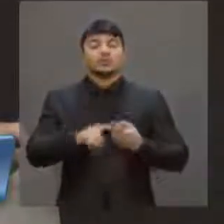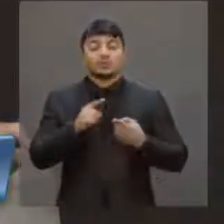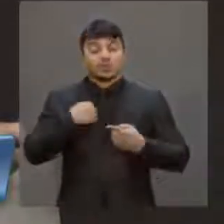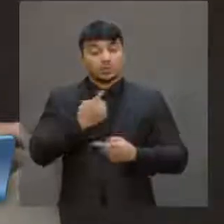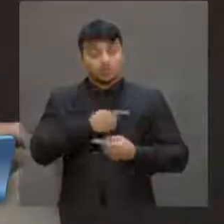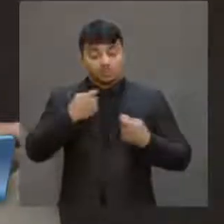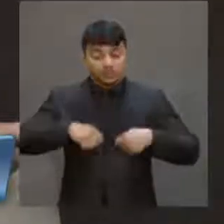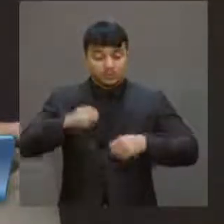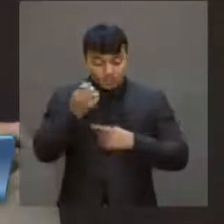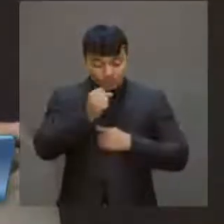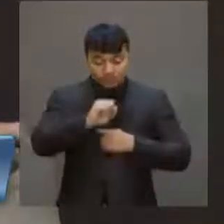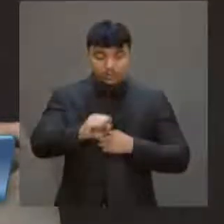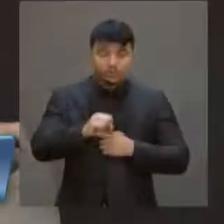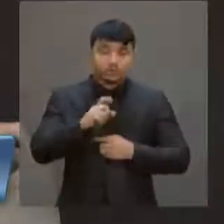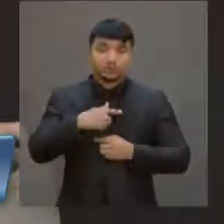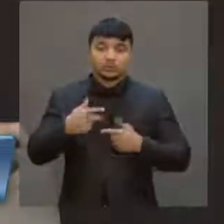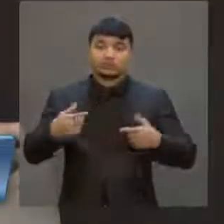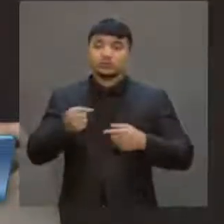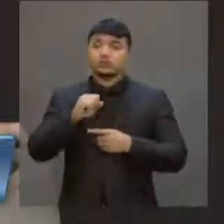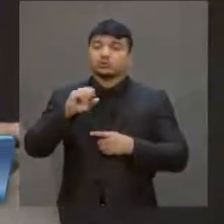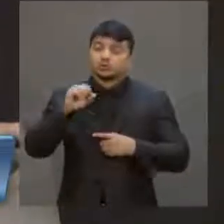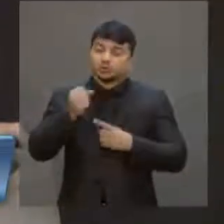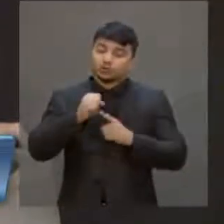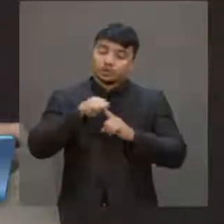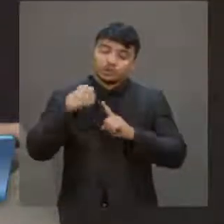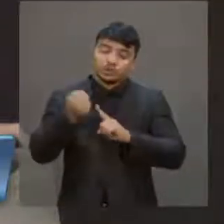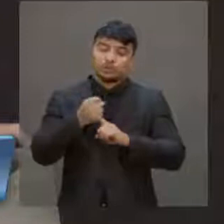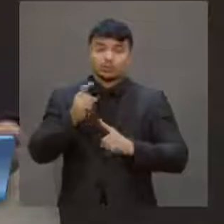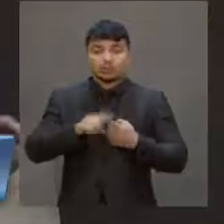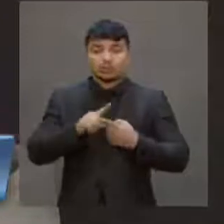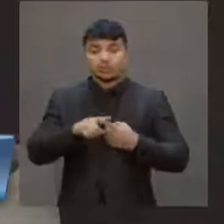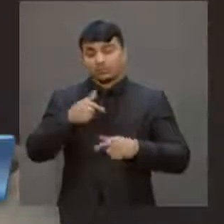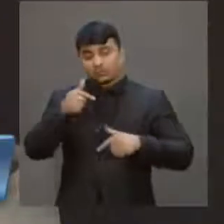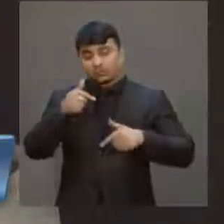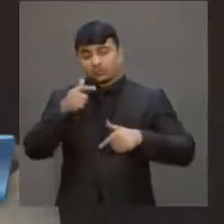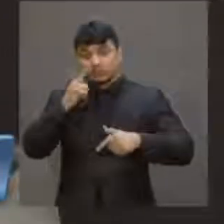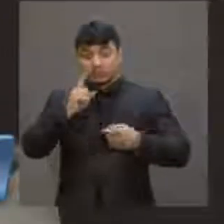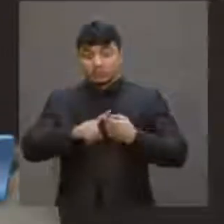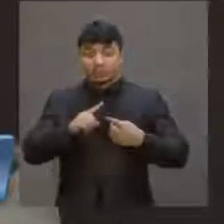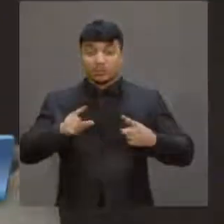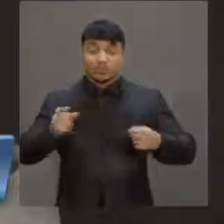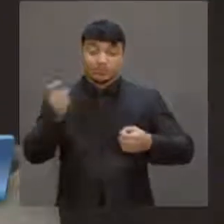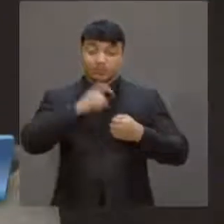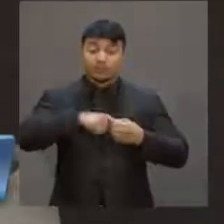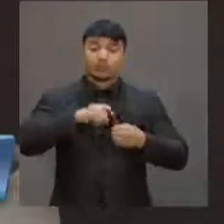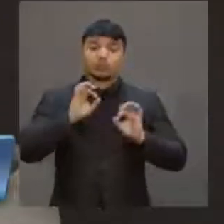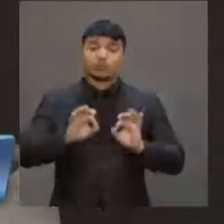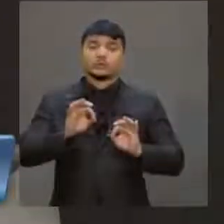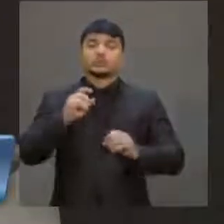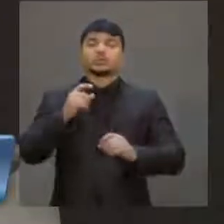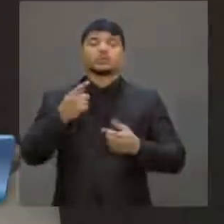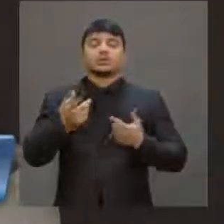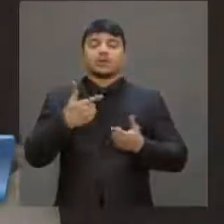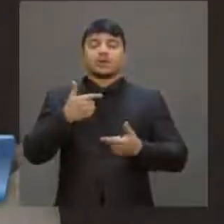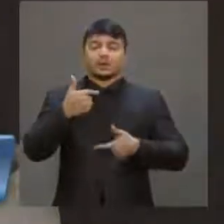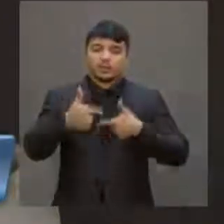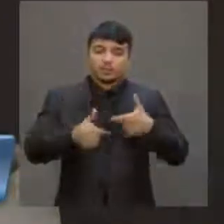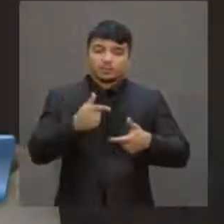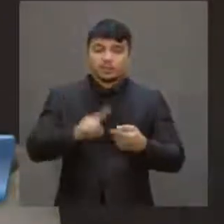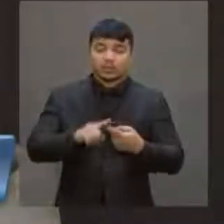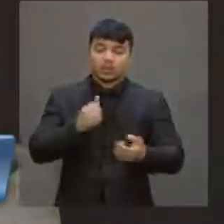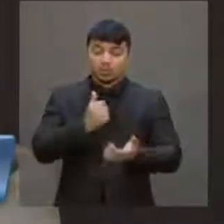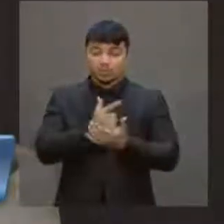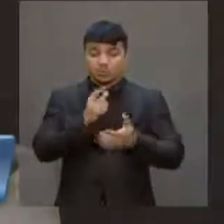fazer resgatar a proteção social ao trabalhador e à trabalhadora para retomar o nível de emprego, a capacidade de